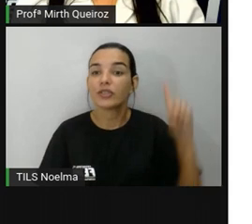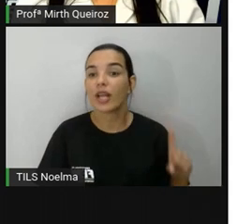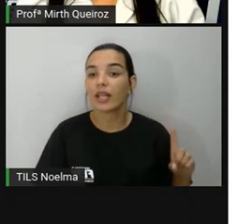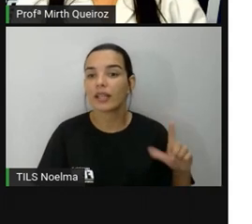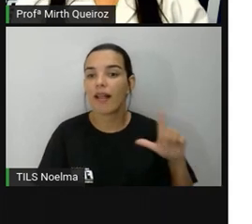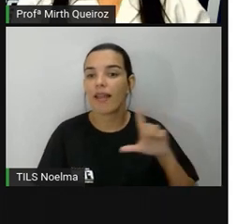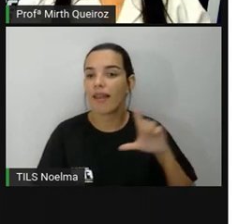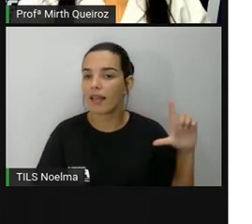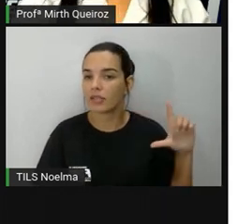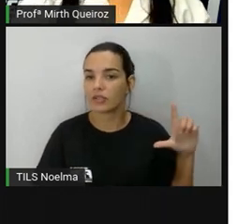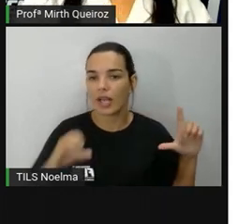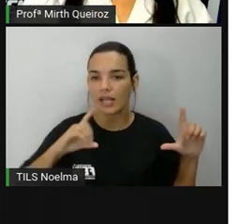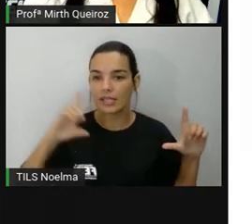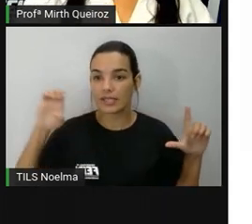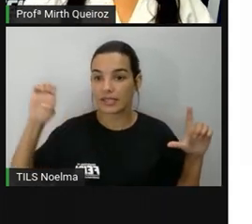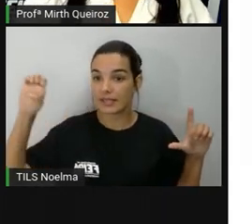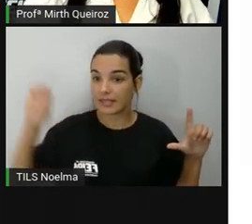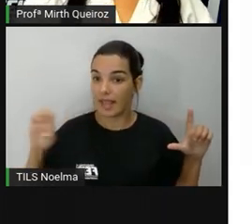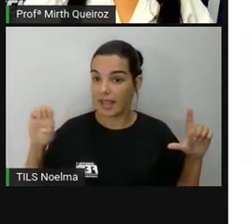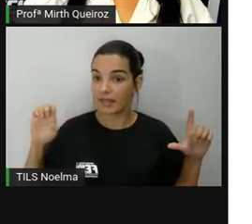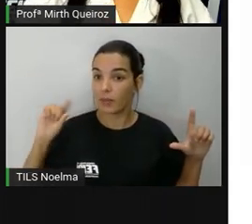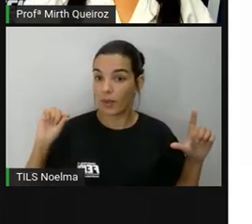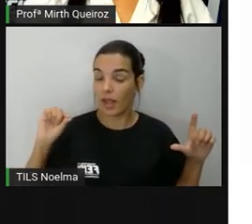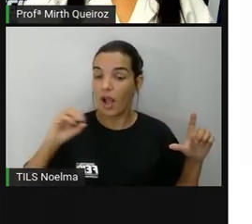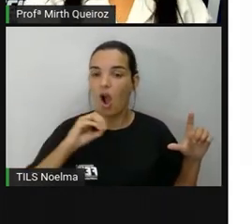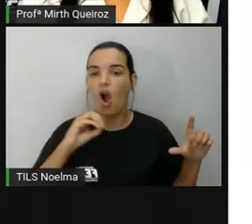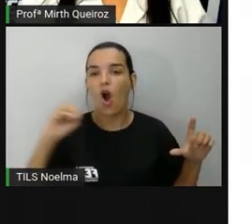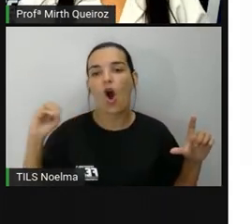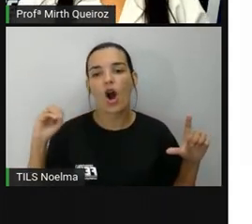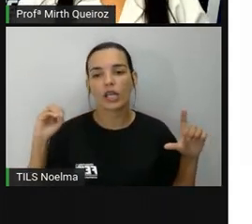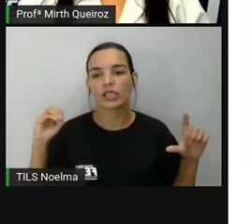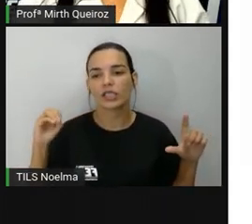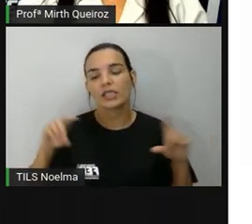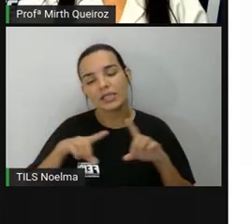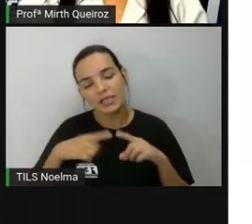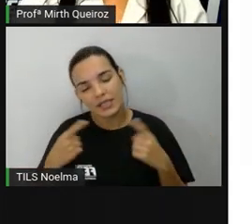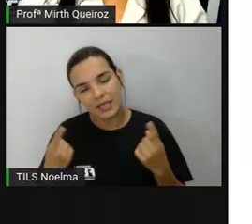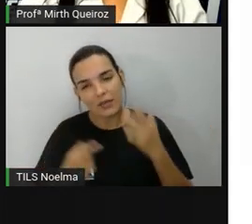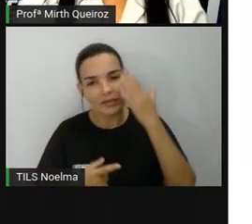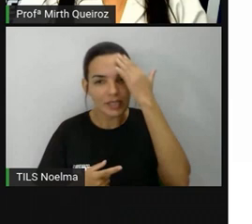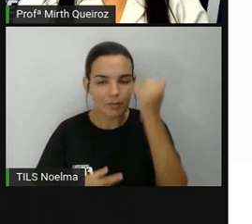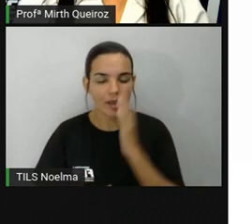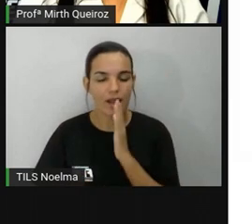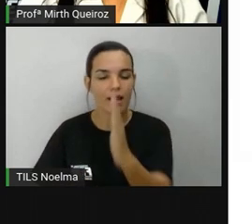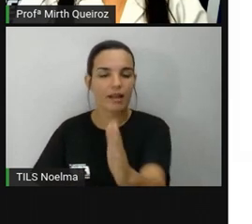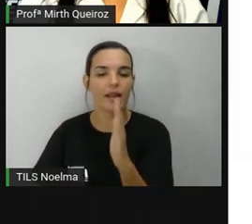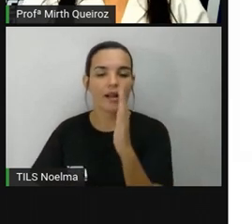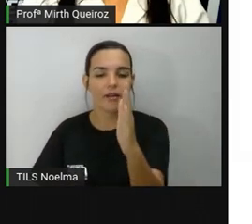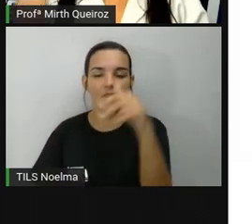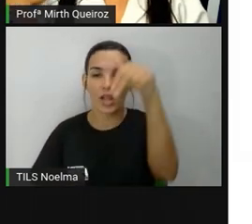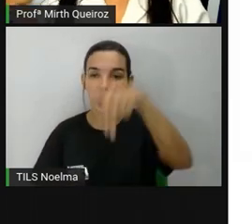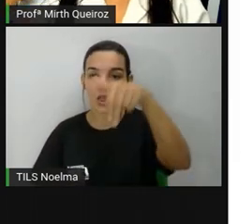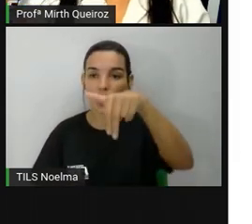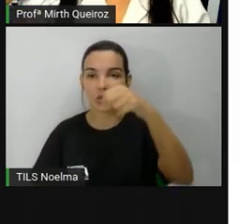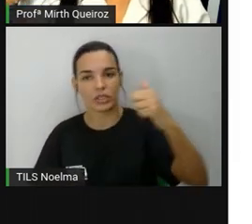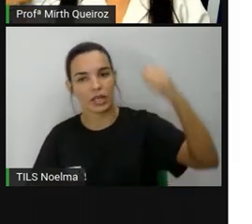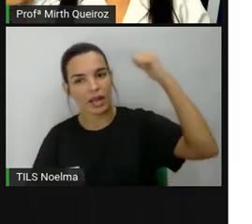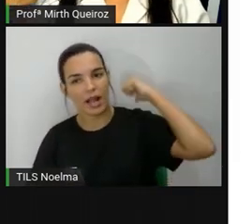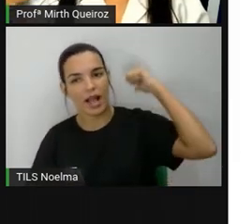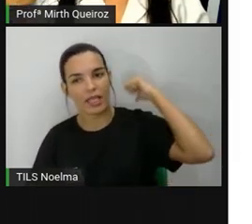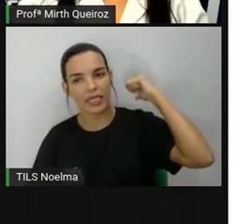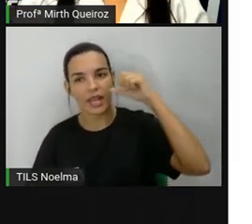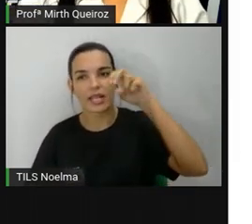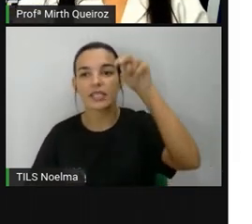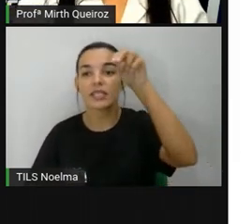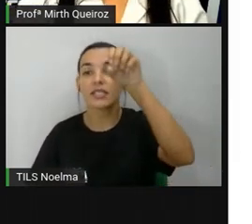a leste. A nossa esquerda a gente direciona para a oeste. A gente vai saber que a nossa frente é norte. E a nossa